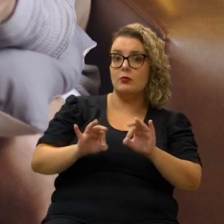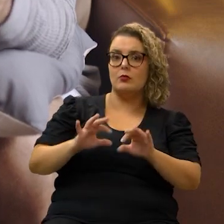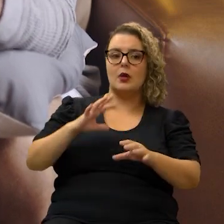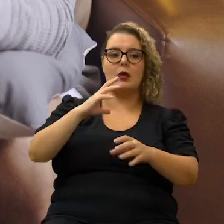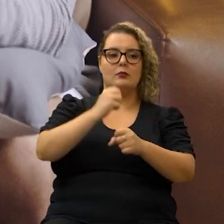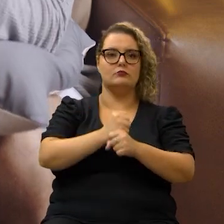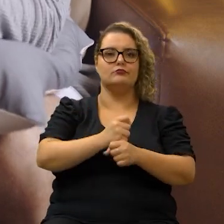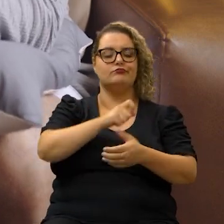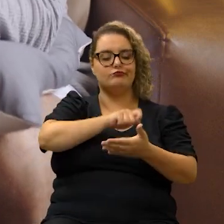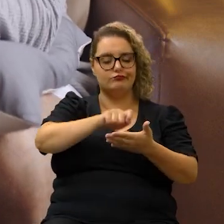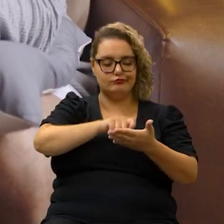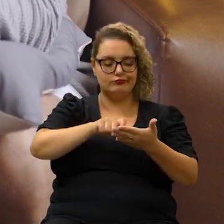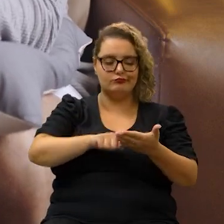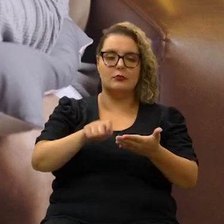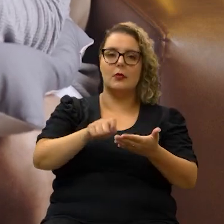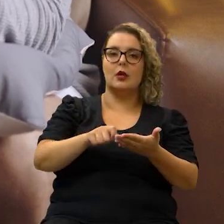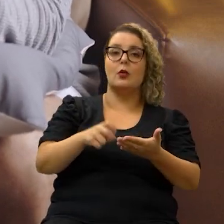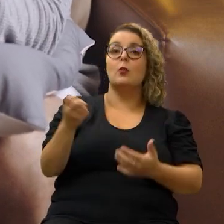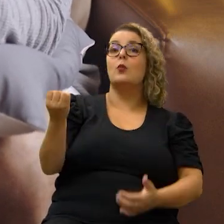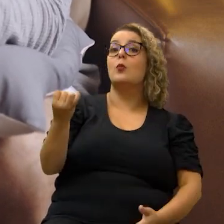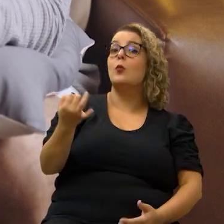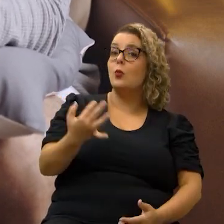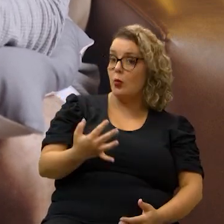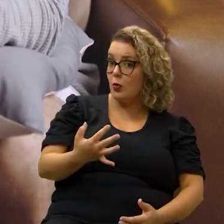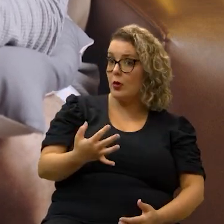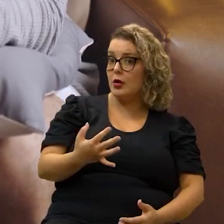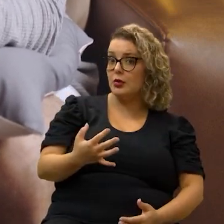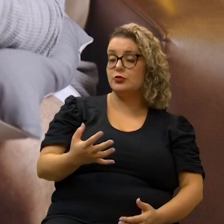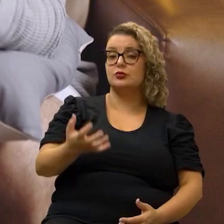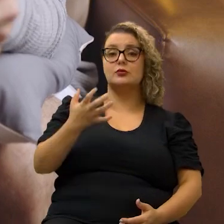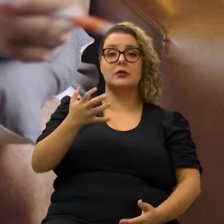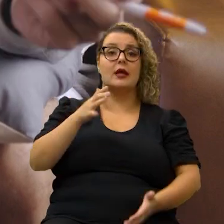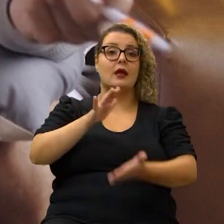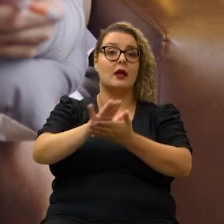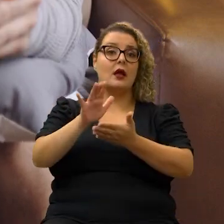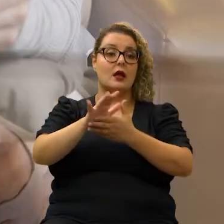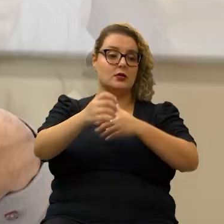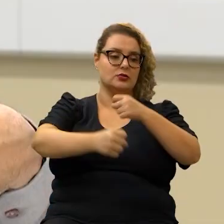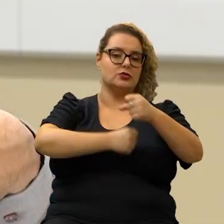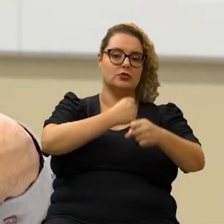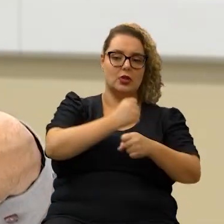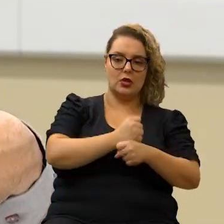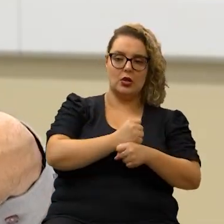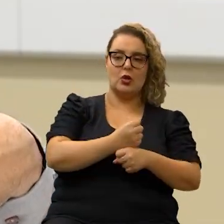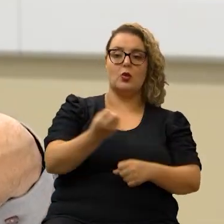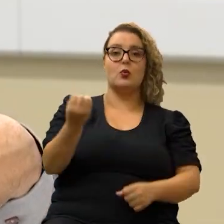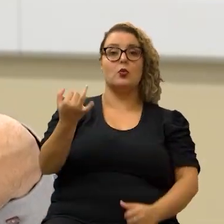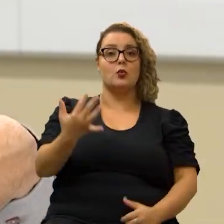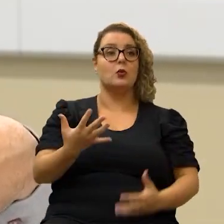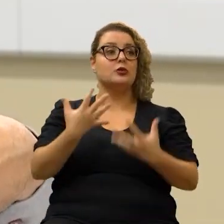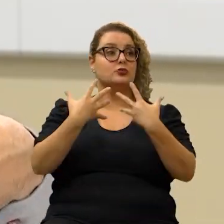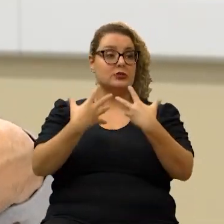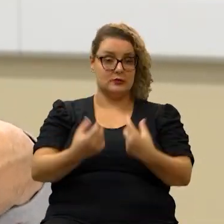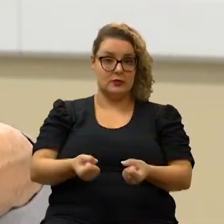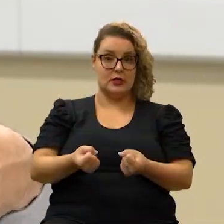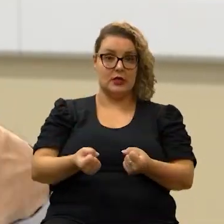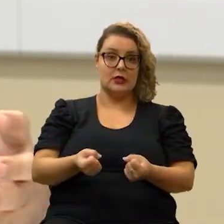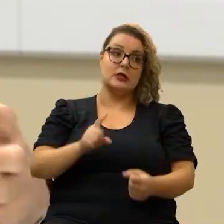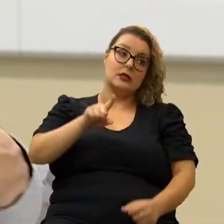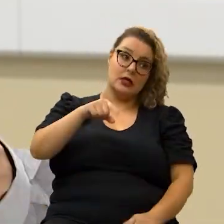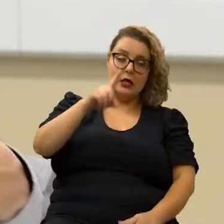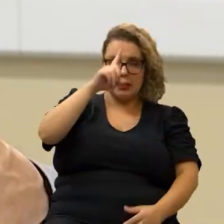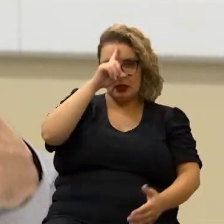fazer uma conta, botar no papel o quanto ela prevê gastar ao longo do ano o quanto ela prevê receber